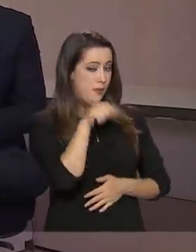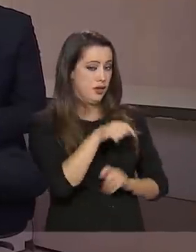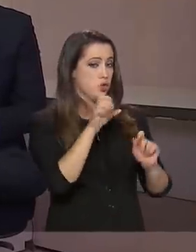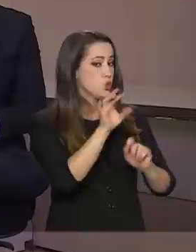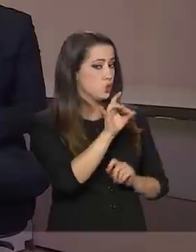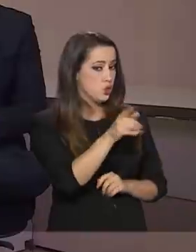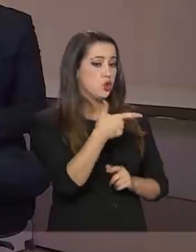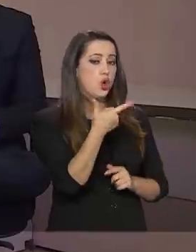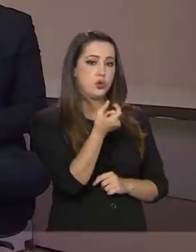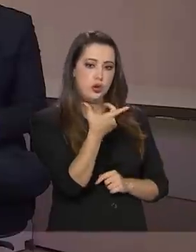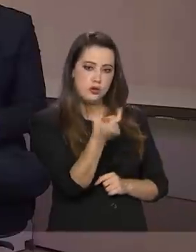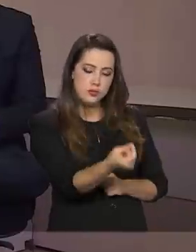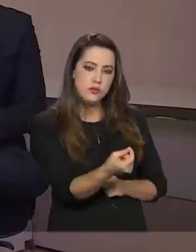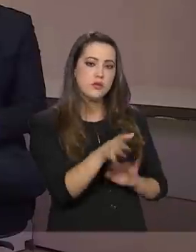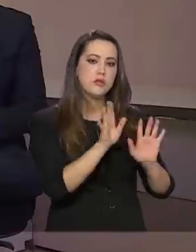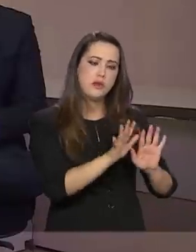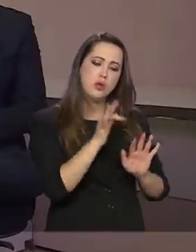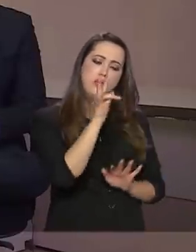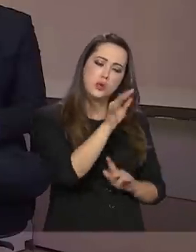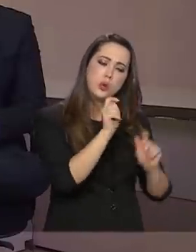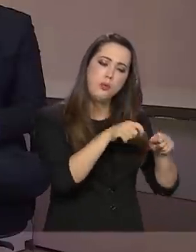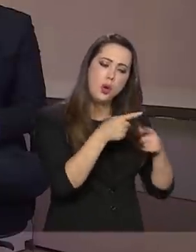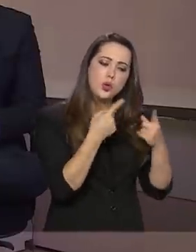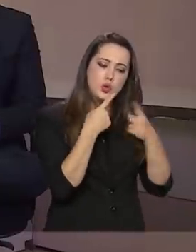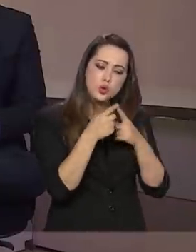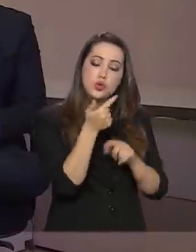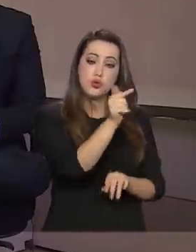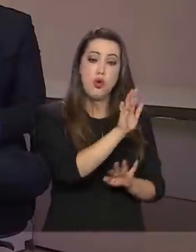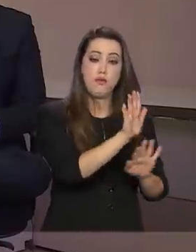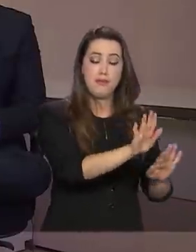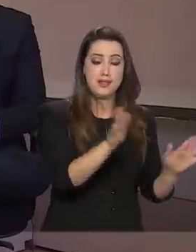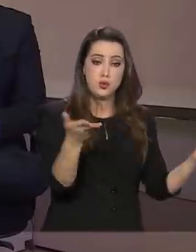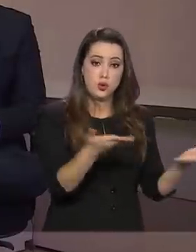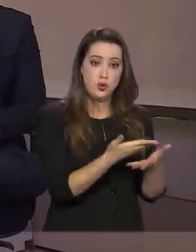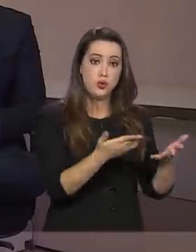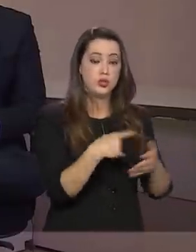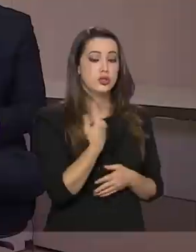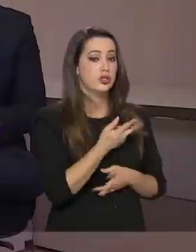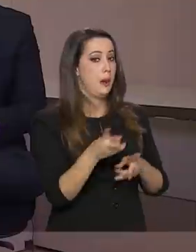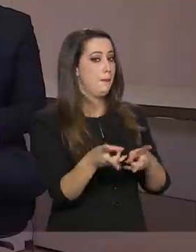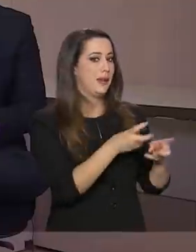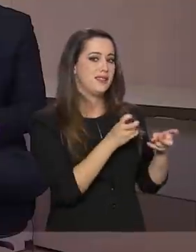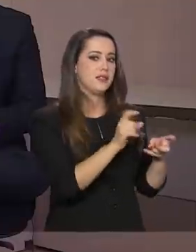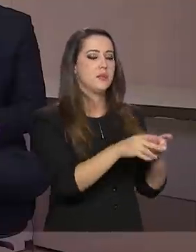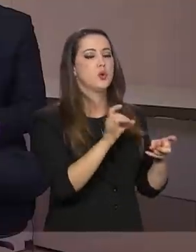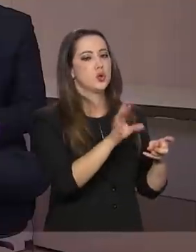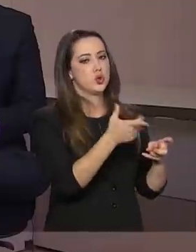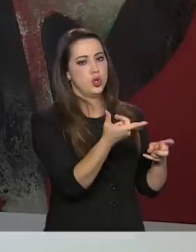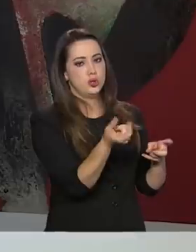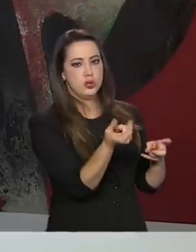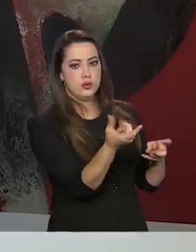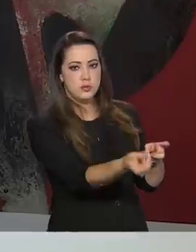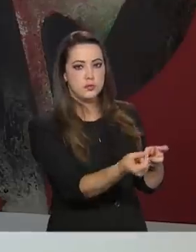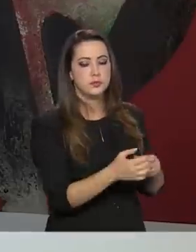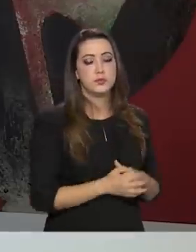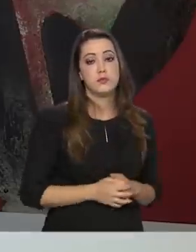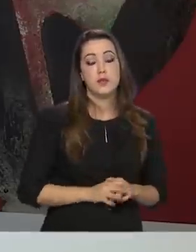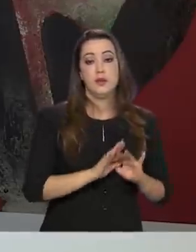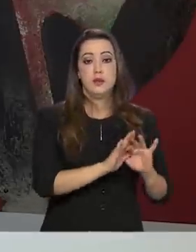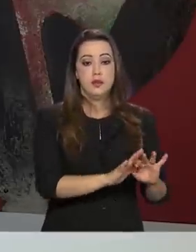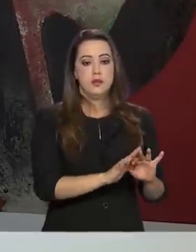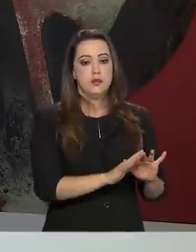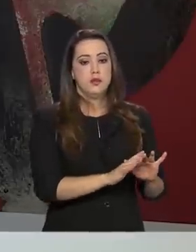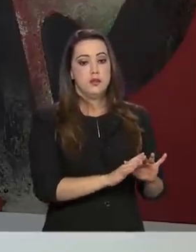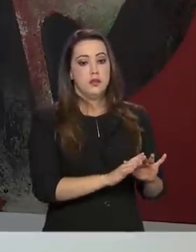precificou isso, podemos discutir isso um pouco mais à frente, mas o mercado já nos deu uma sinalização muito forte de que isso vai se manter. Então,